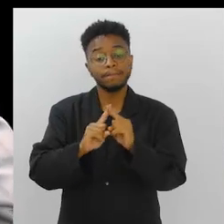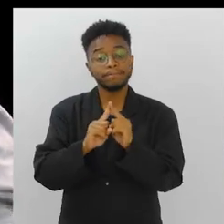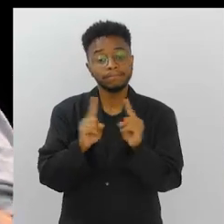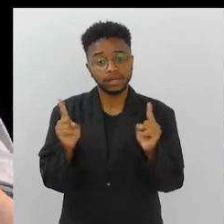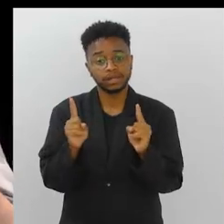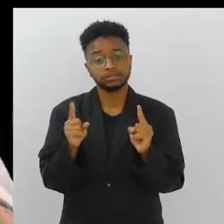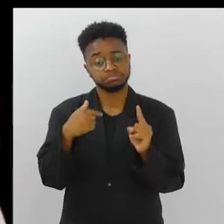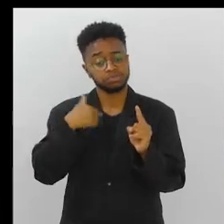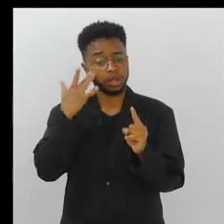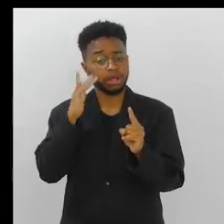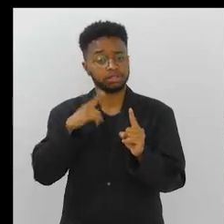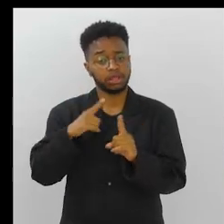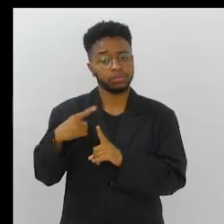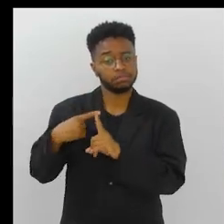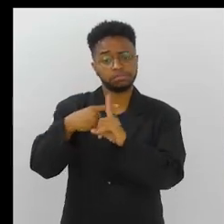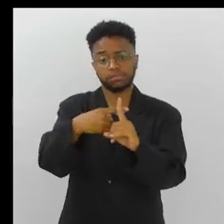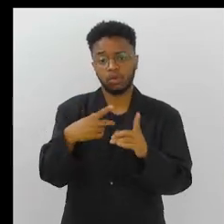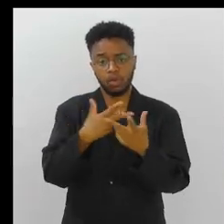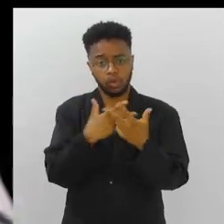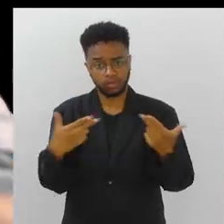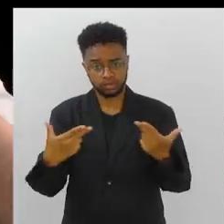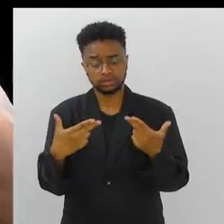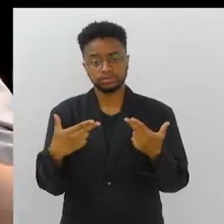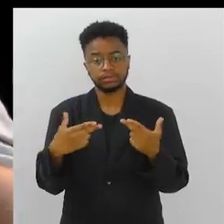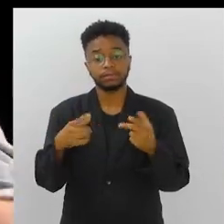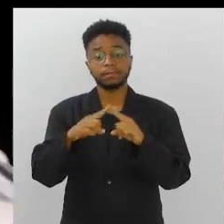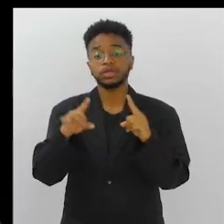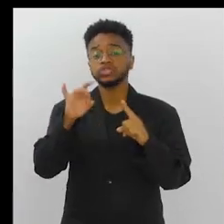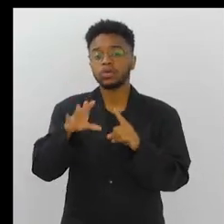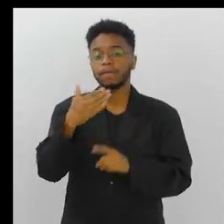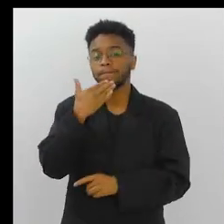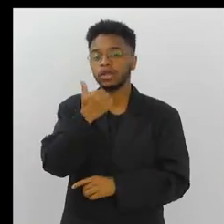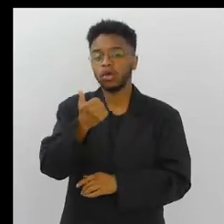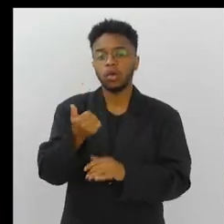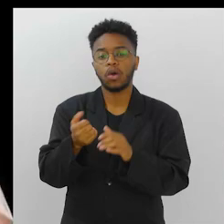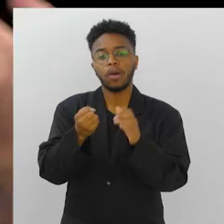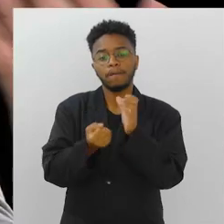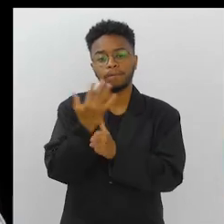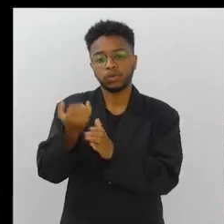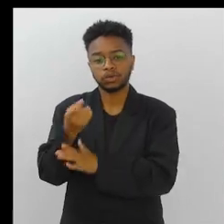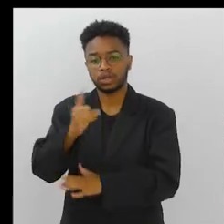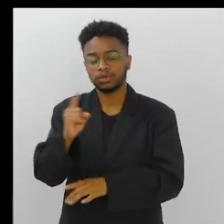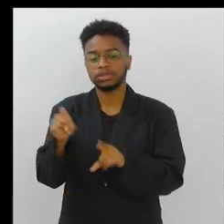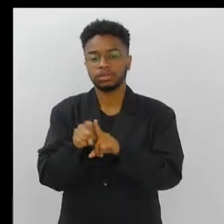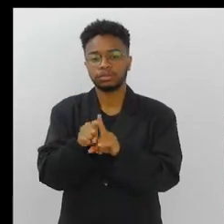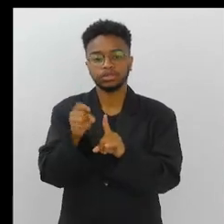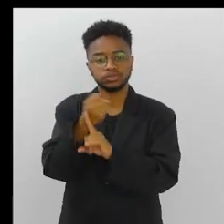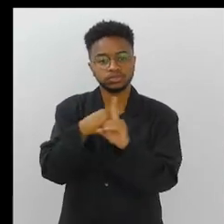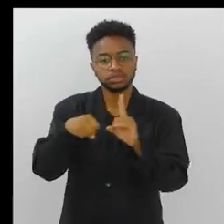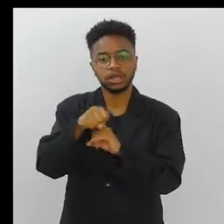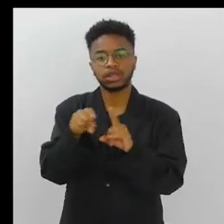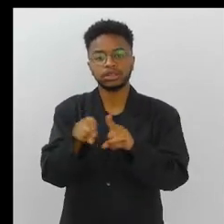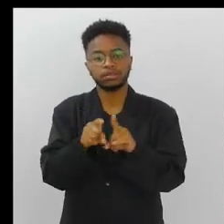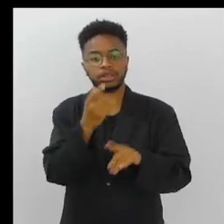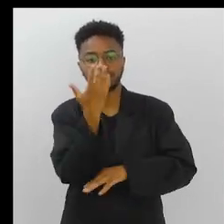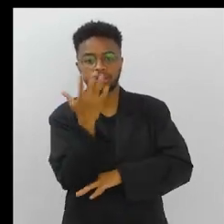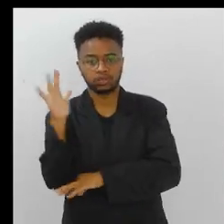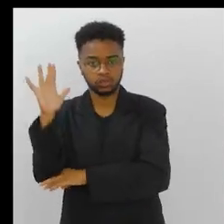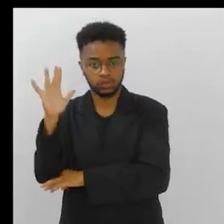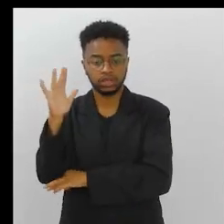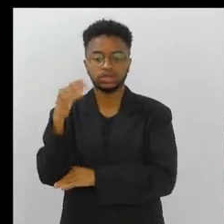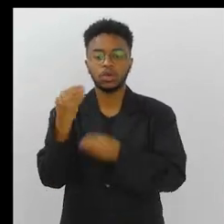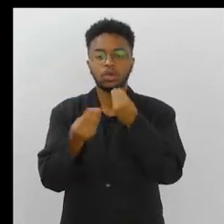que elas têm muito a trazer de positivo, não só do ponto de vista da melhora da produção como da melhora da própria sociedade e da própria natureza,